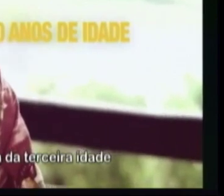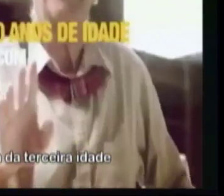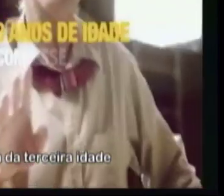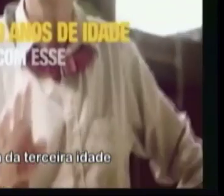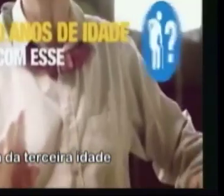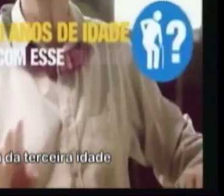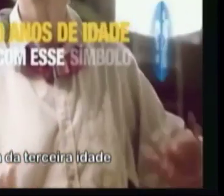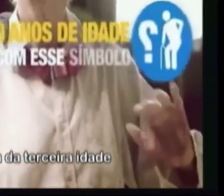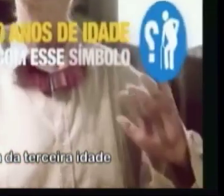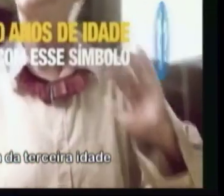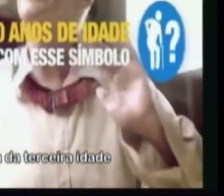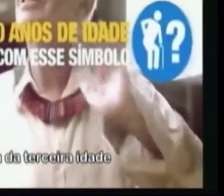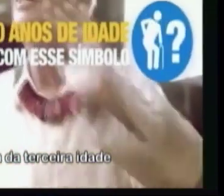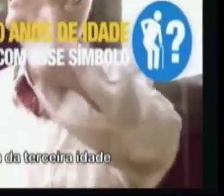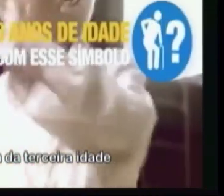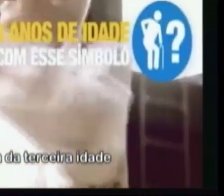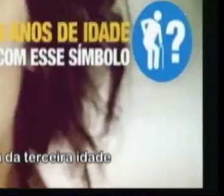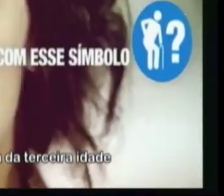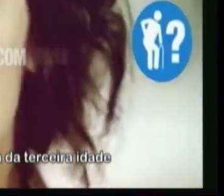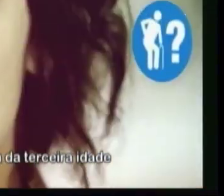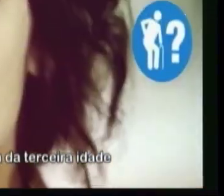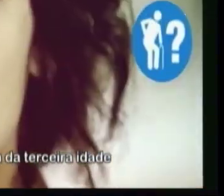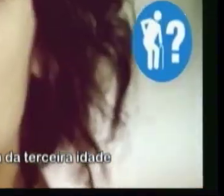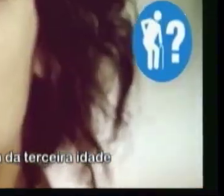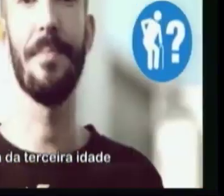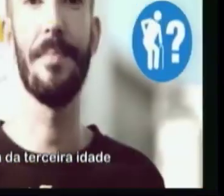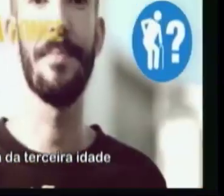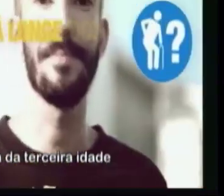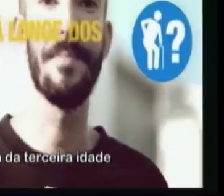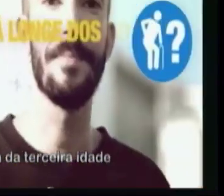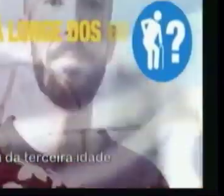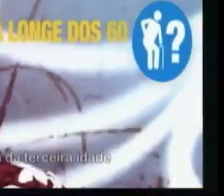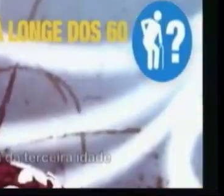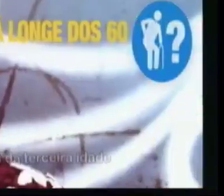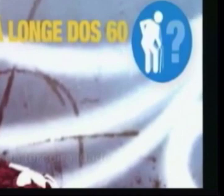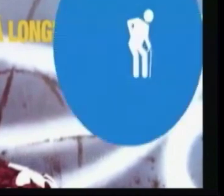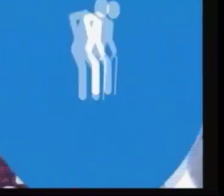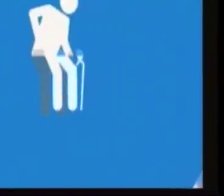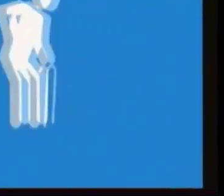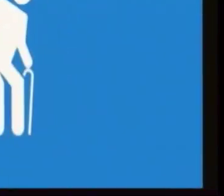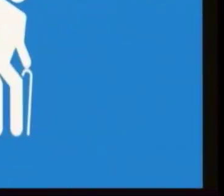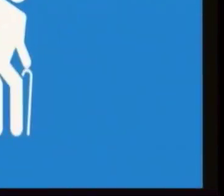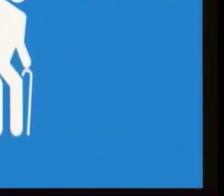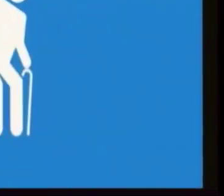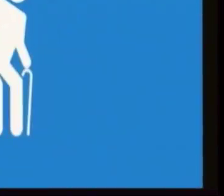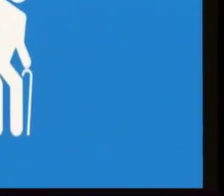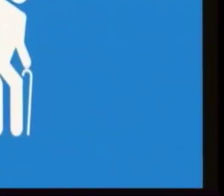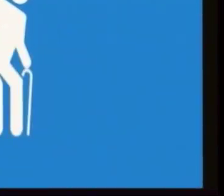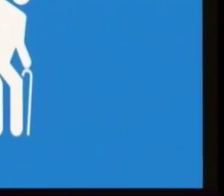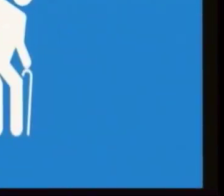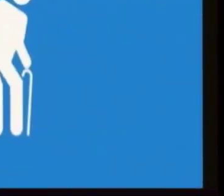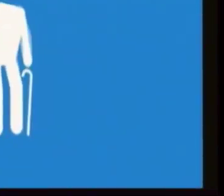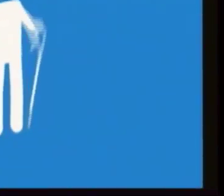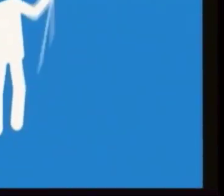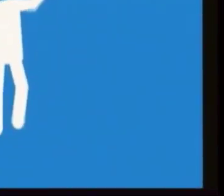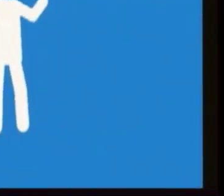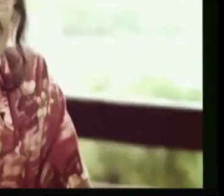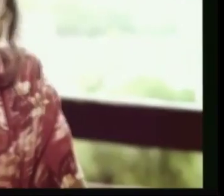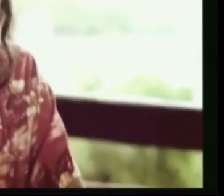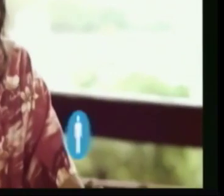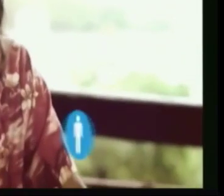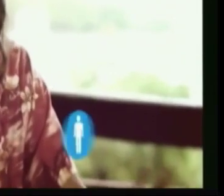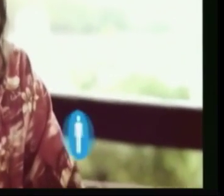confortável com esse símbolo? E você que ainda está longe dos 60, vai gostar de ser retratado assim?